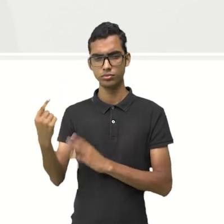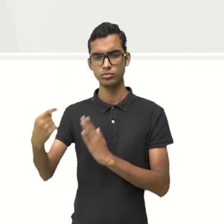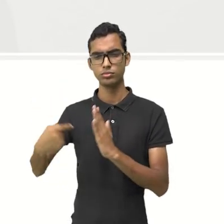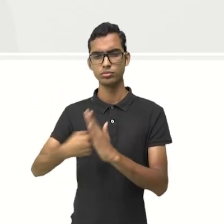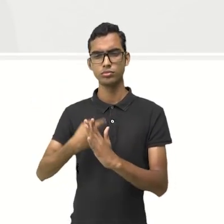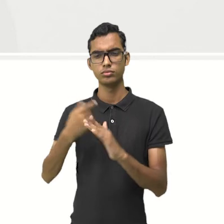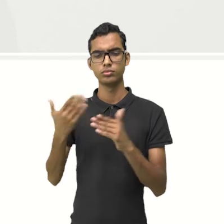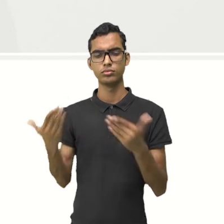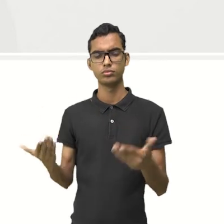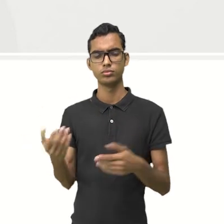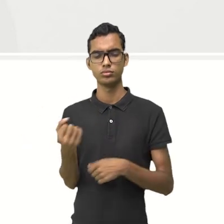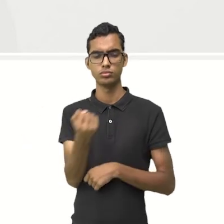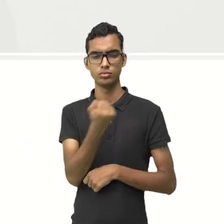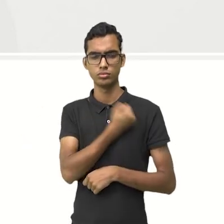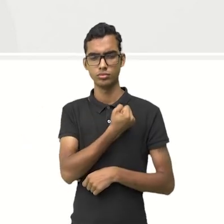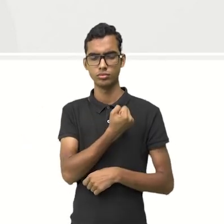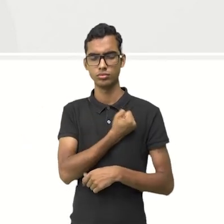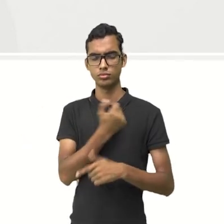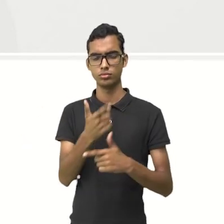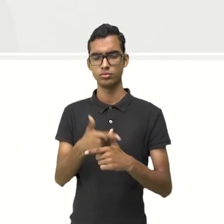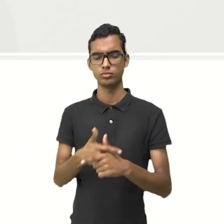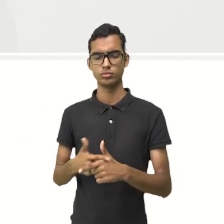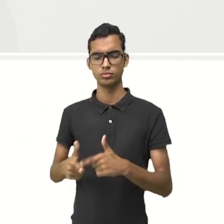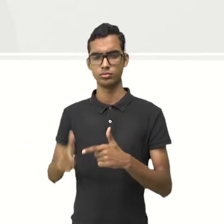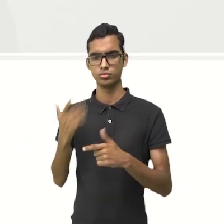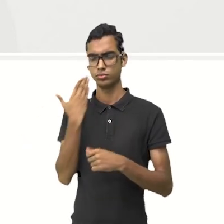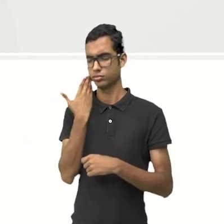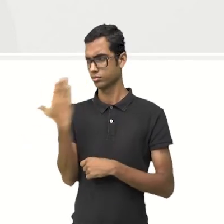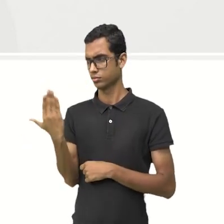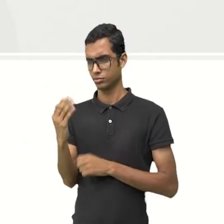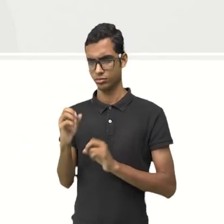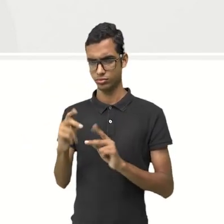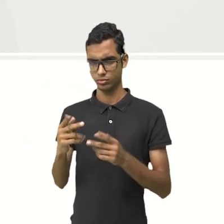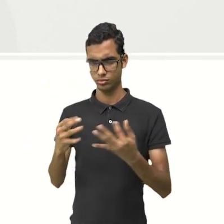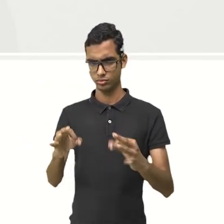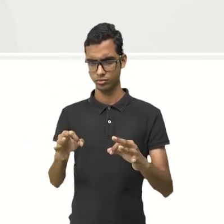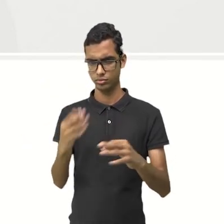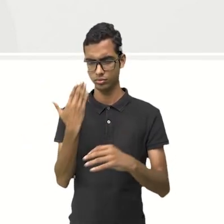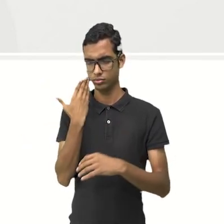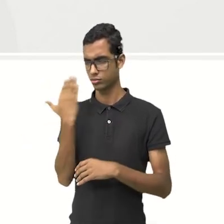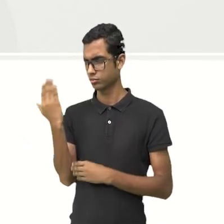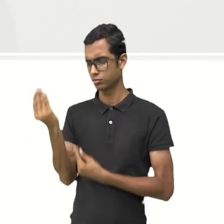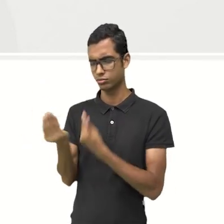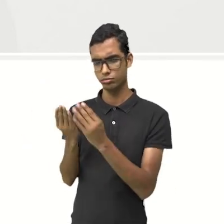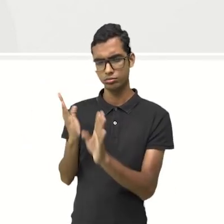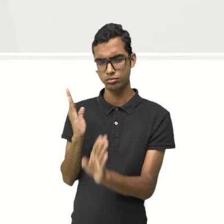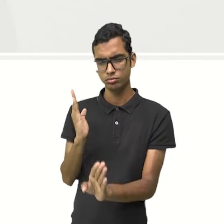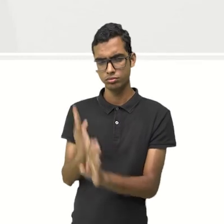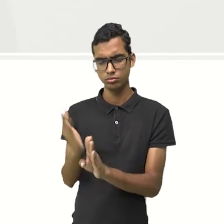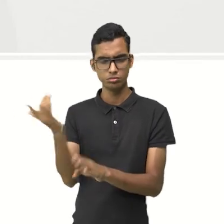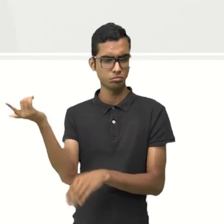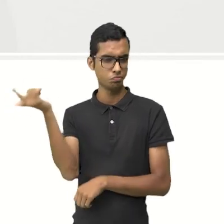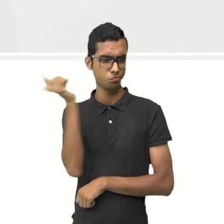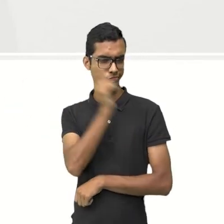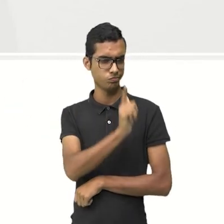perguntado qual é o divisor, beleza? Então como é que eu descubro isso?